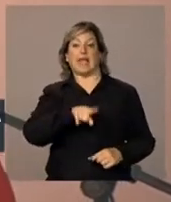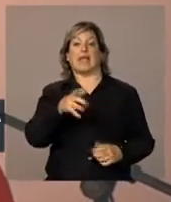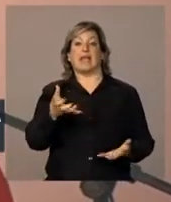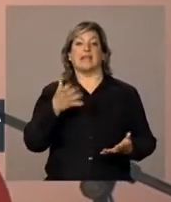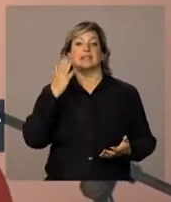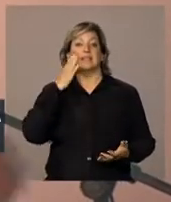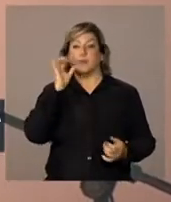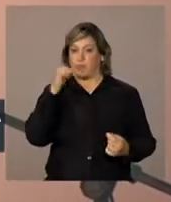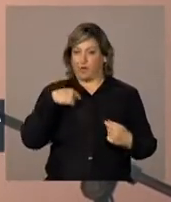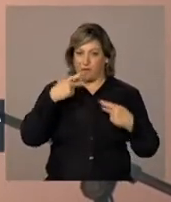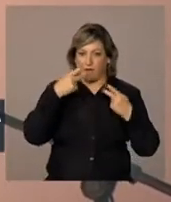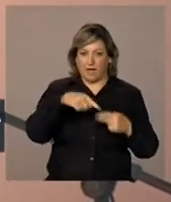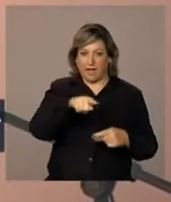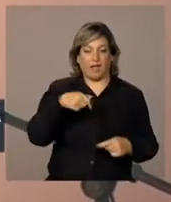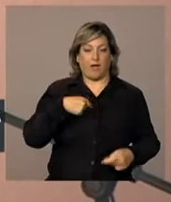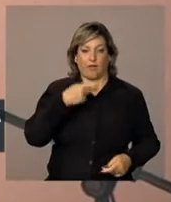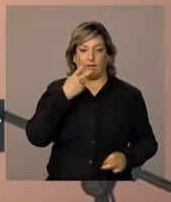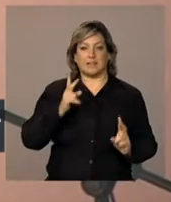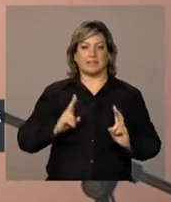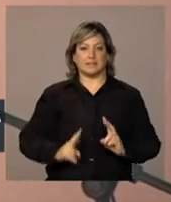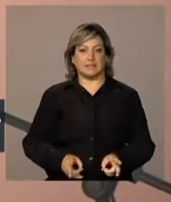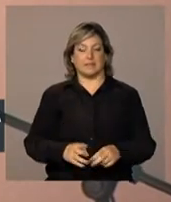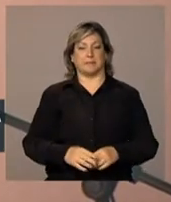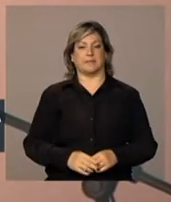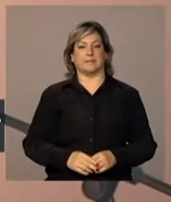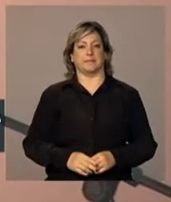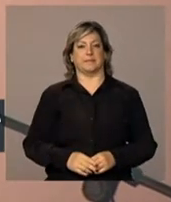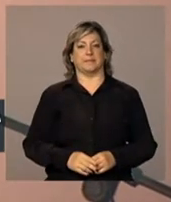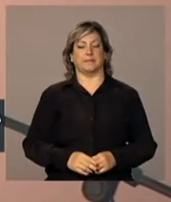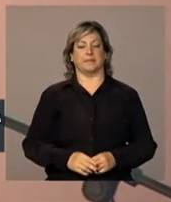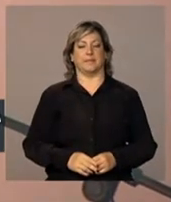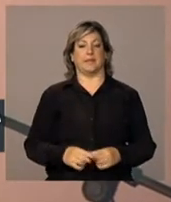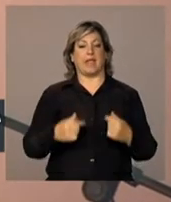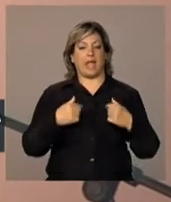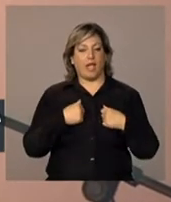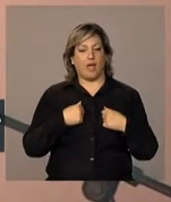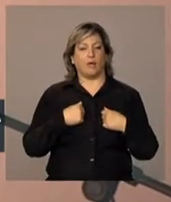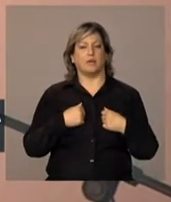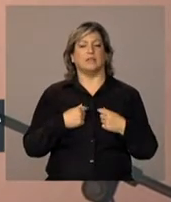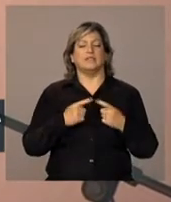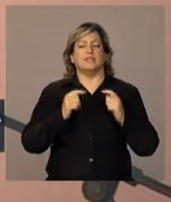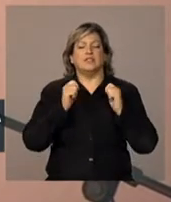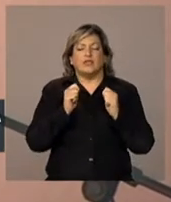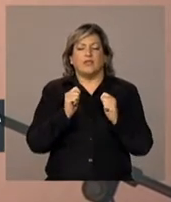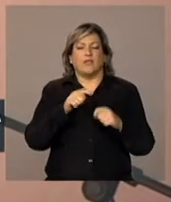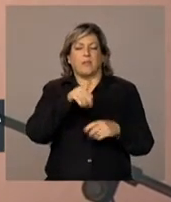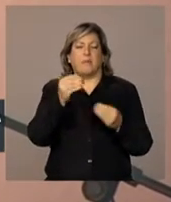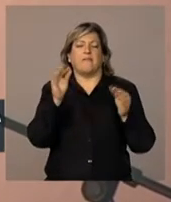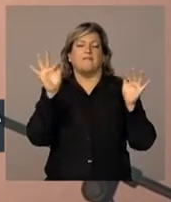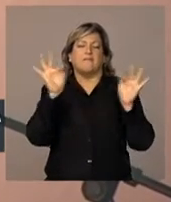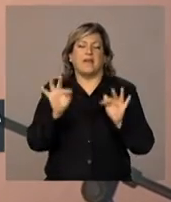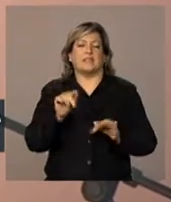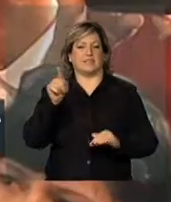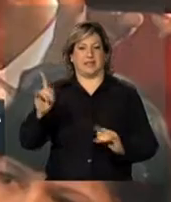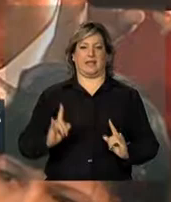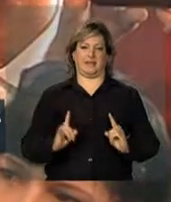o que eu digo? Eu digo o seguinte, eu torço para que vocês sejam muito felizes lá.